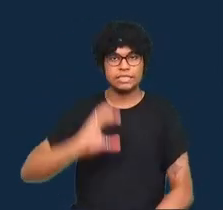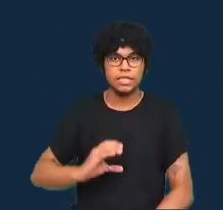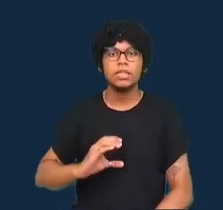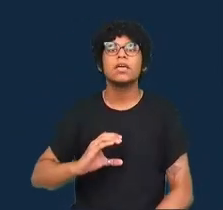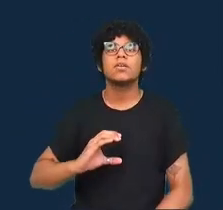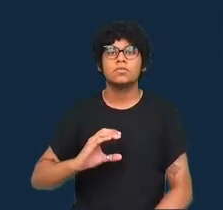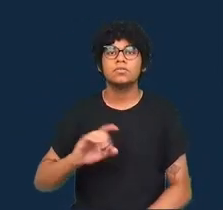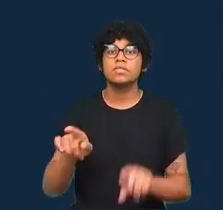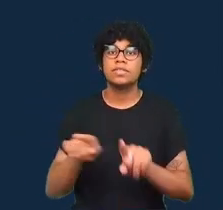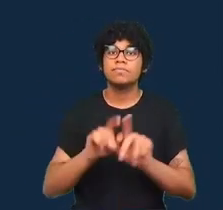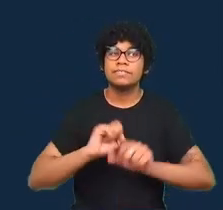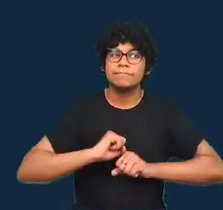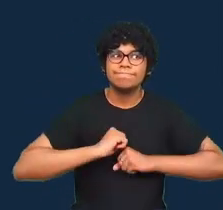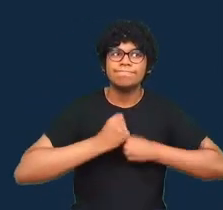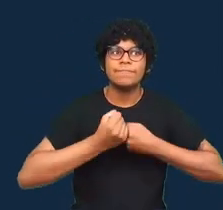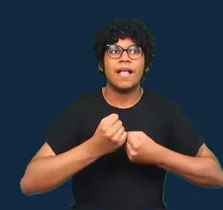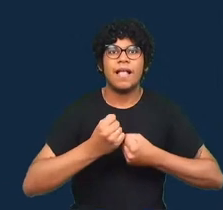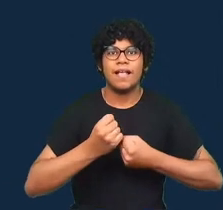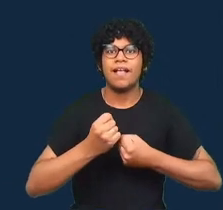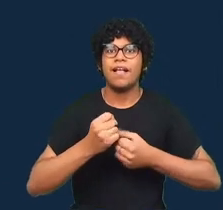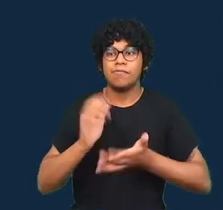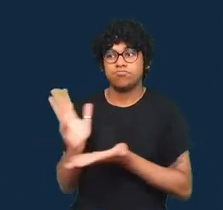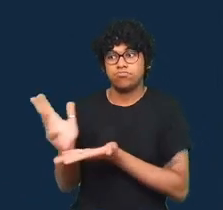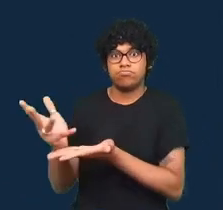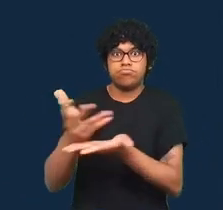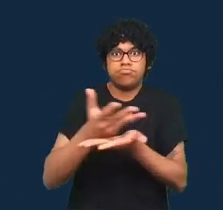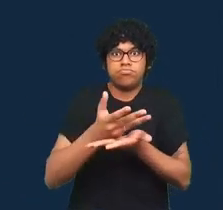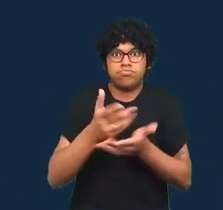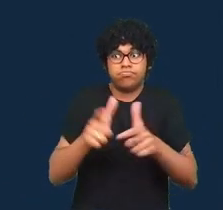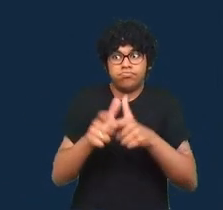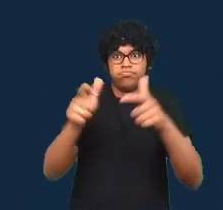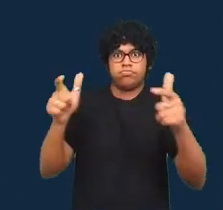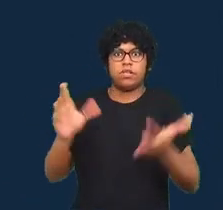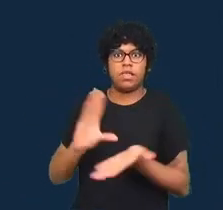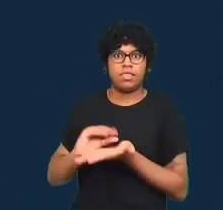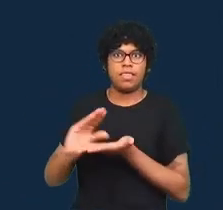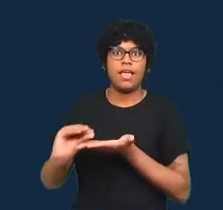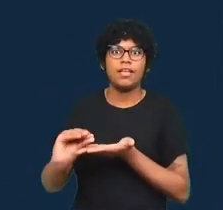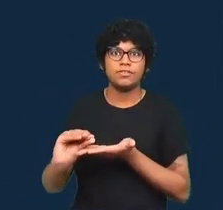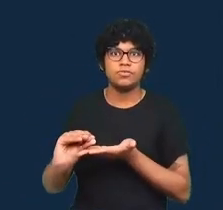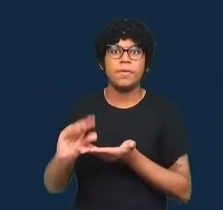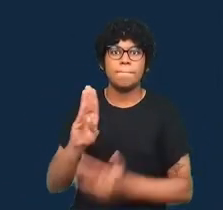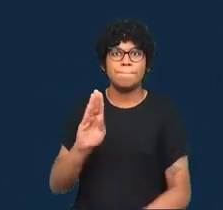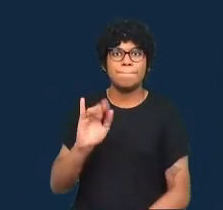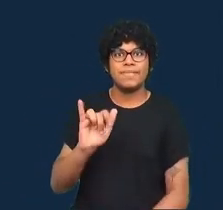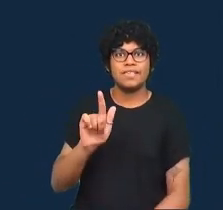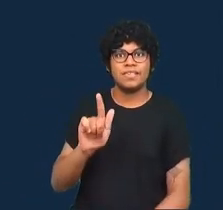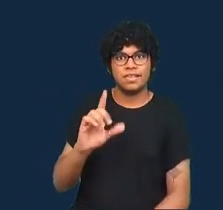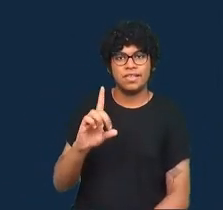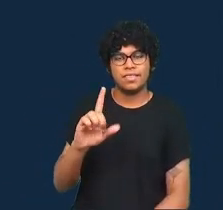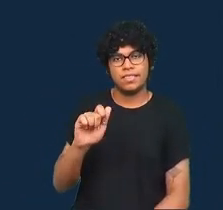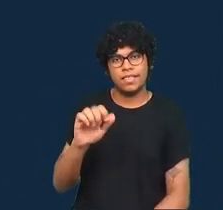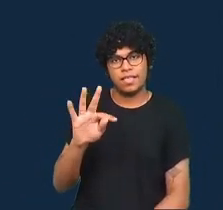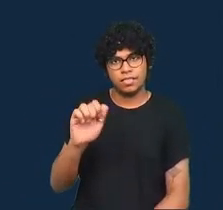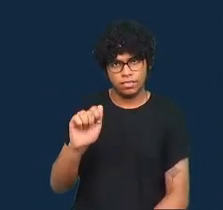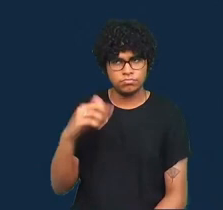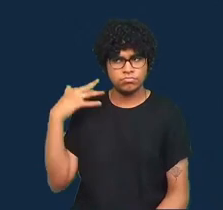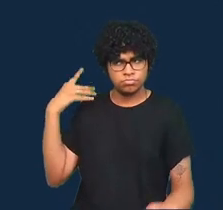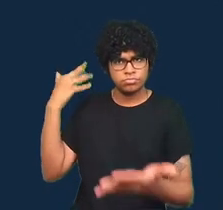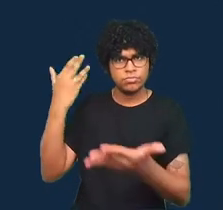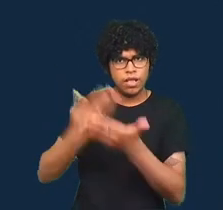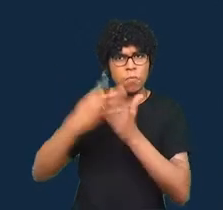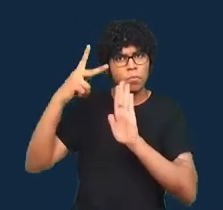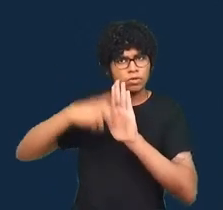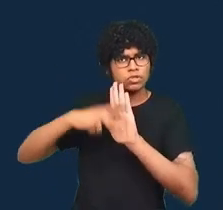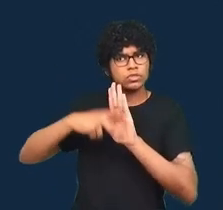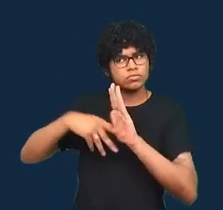data claro que muitos projetos de jornalismo de dados nos últimos anos fizeram isso e tem feito isso muito bem e mais uma vez eu gostaria de ouvir os